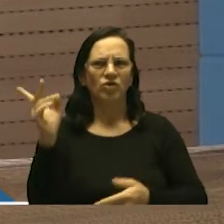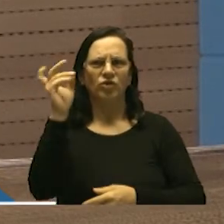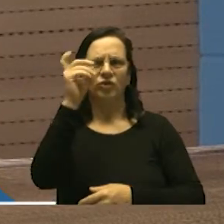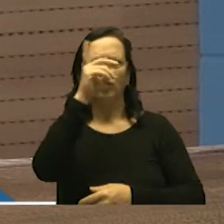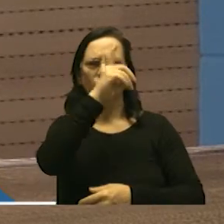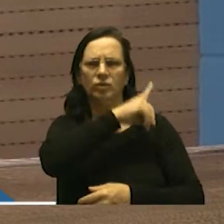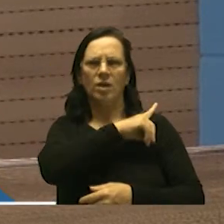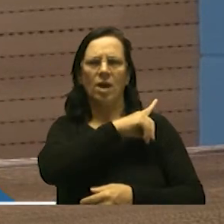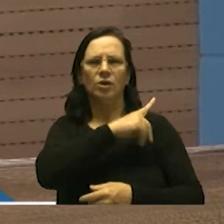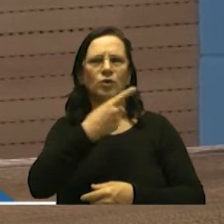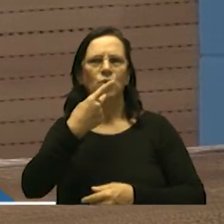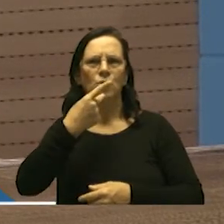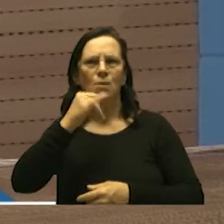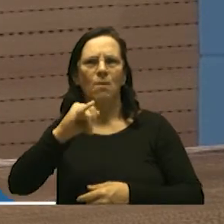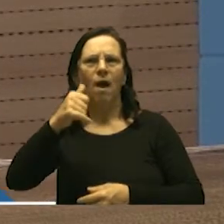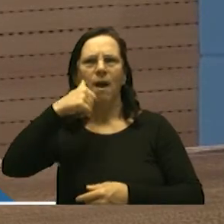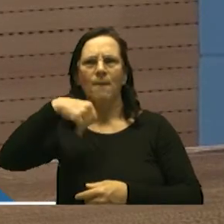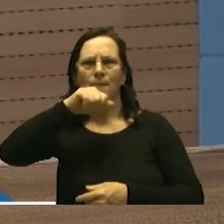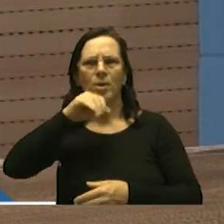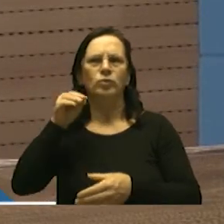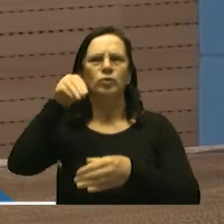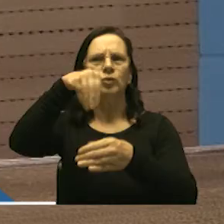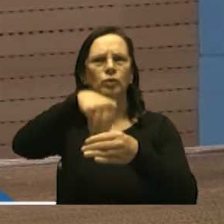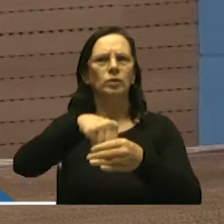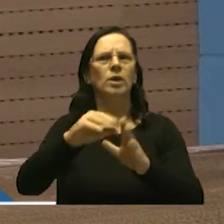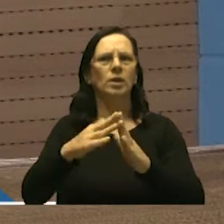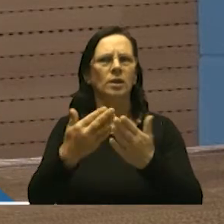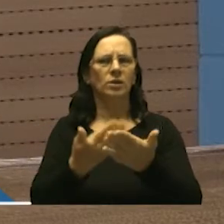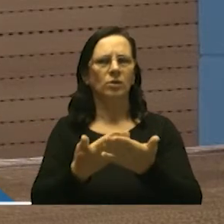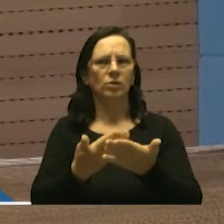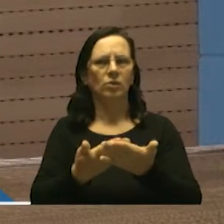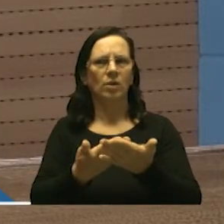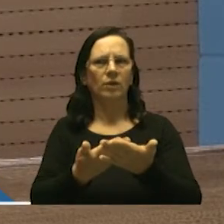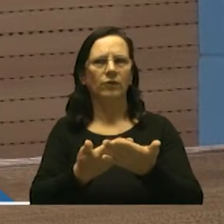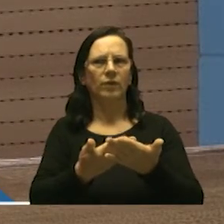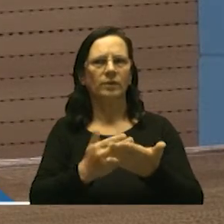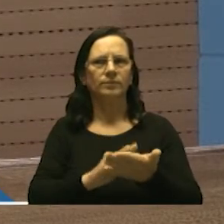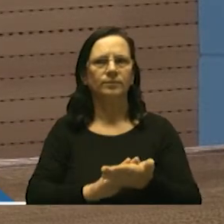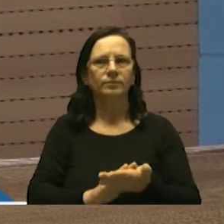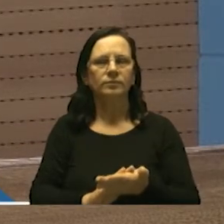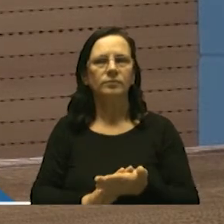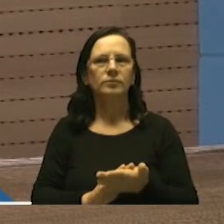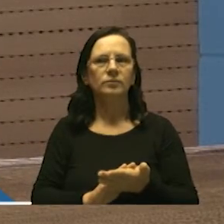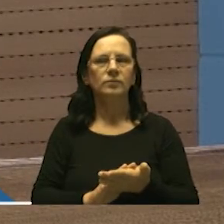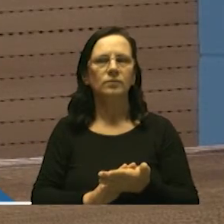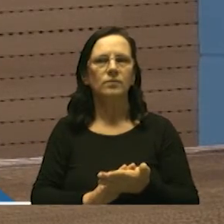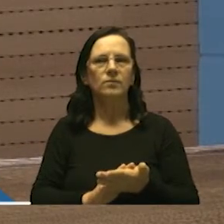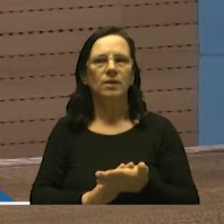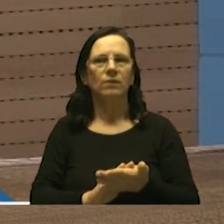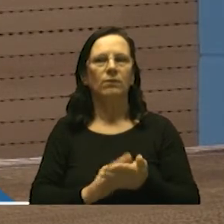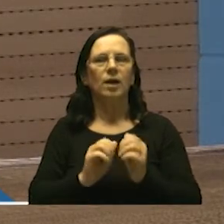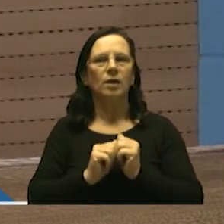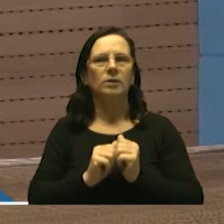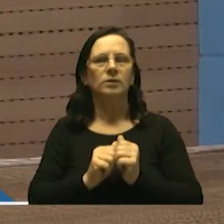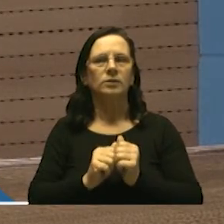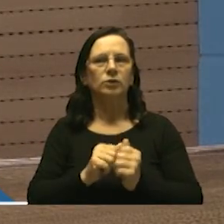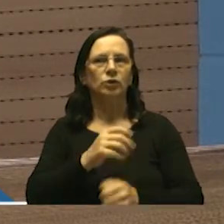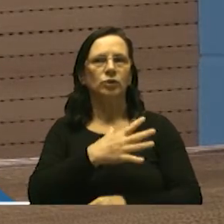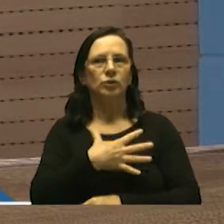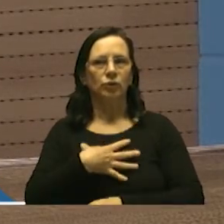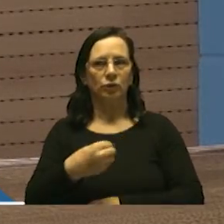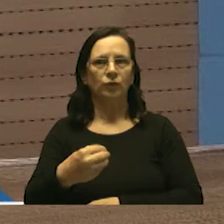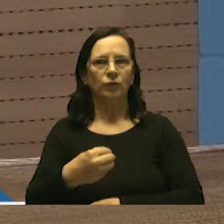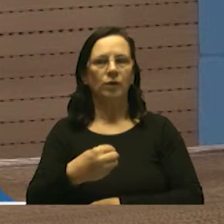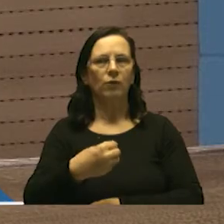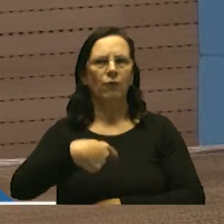os pais até a escola até porque muitos pais levam seus filhos até o ponto de ônibus e coloca seu filho dentro de